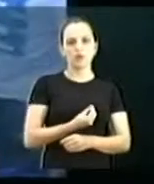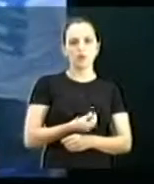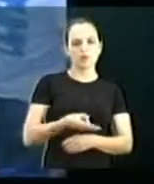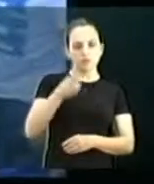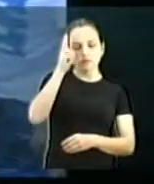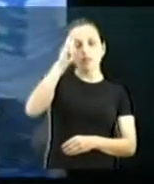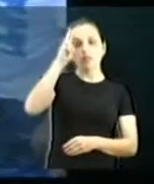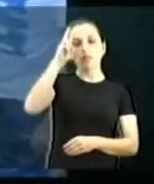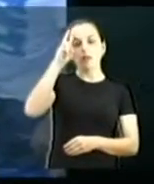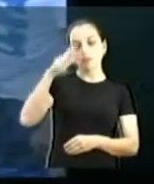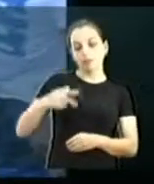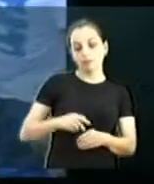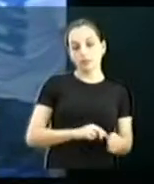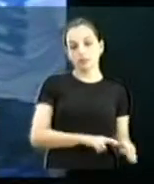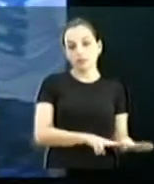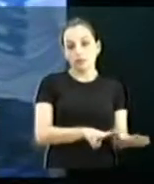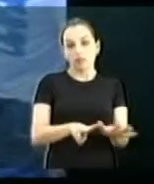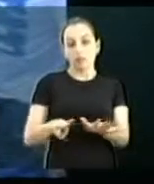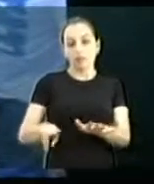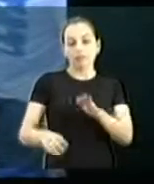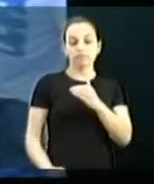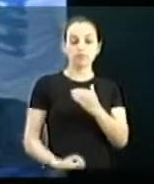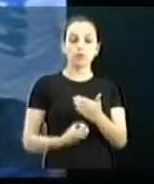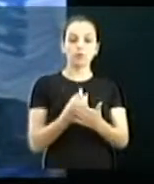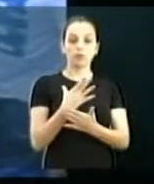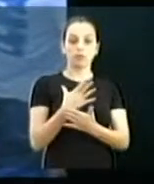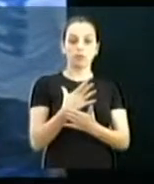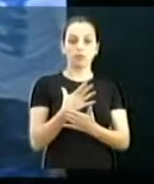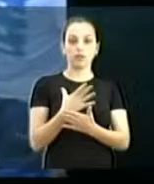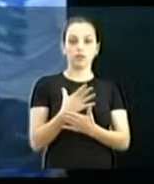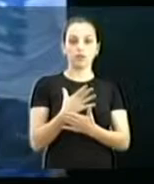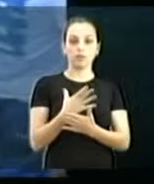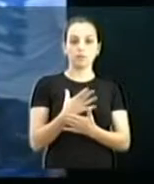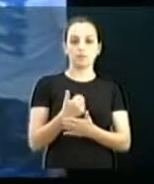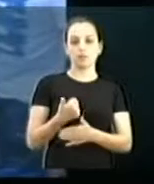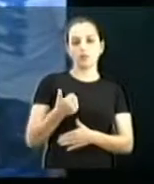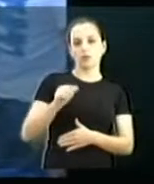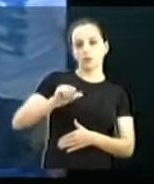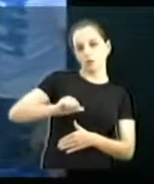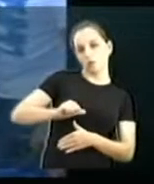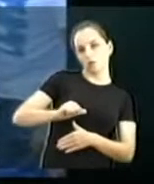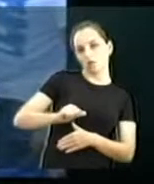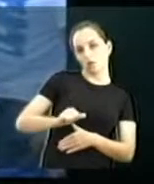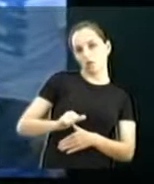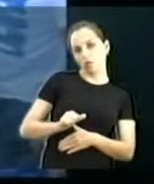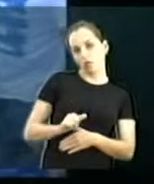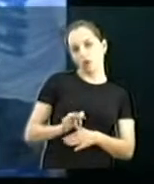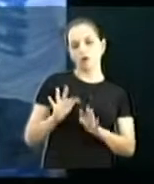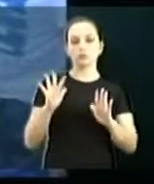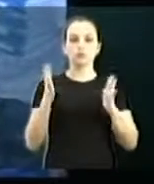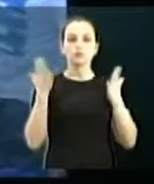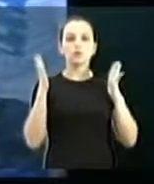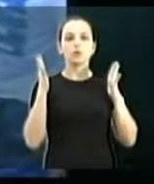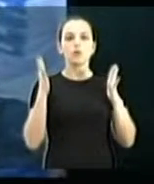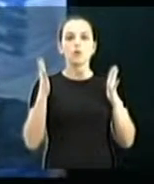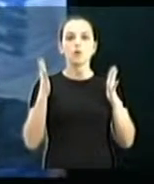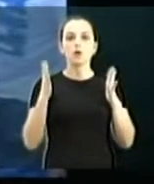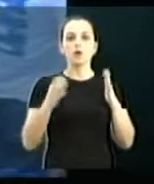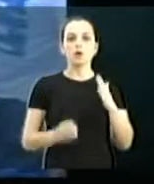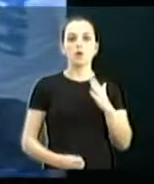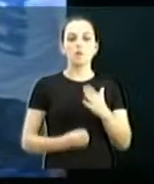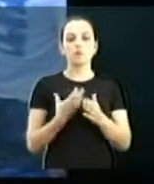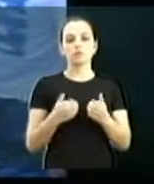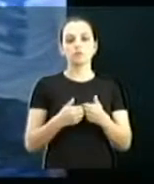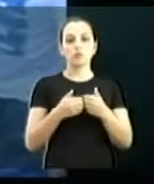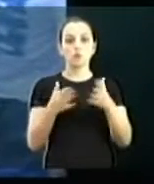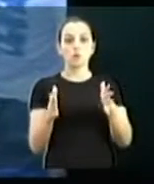também de alguns fatos que aconteceram. Dia 19 de fevereiro, quarta-feira, participamos da inauguração do monumento alusivo